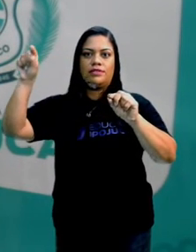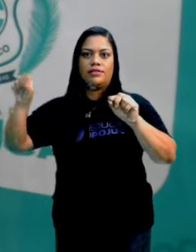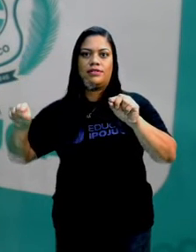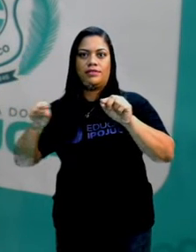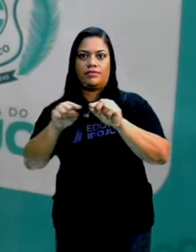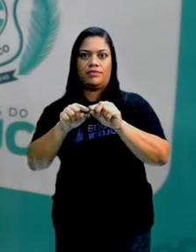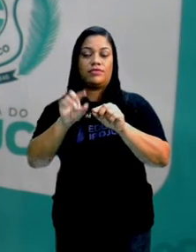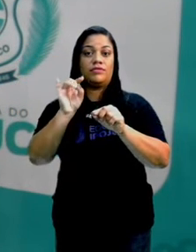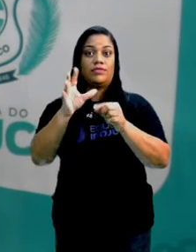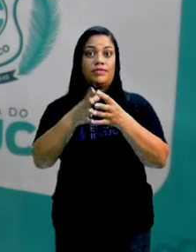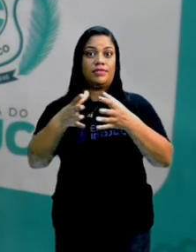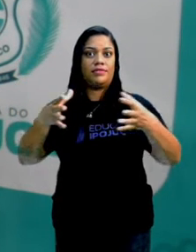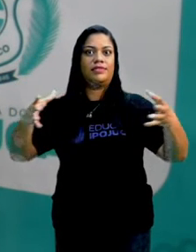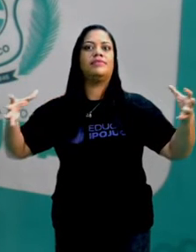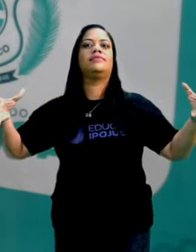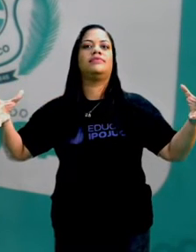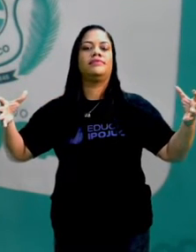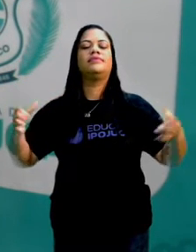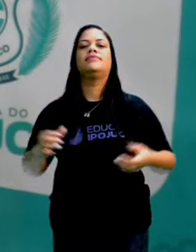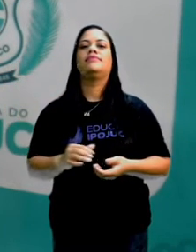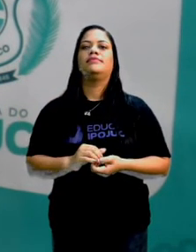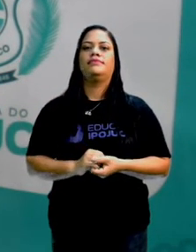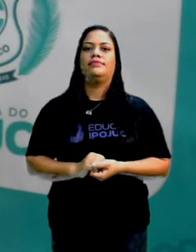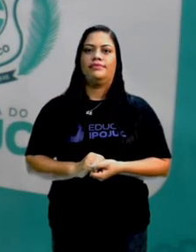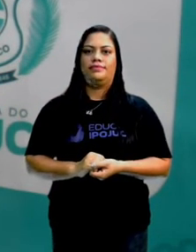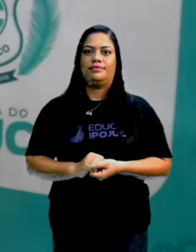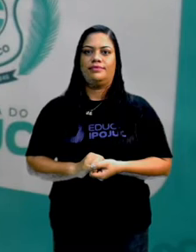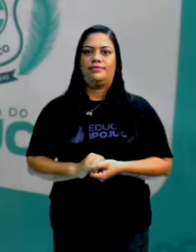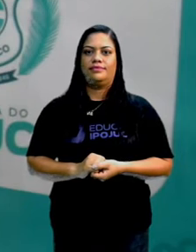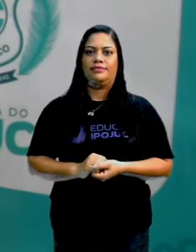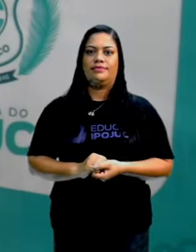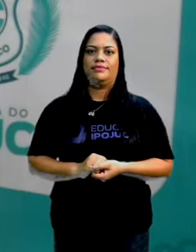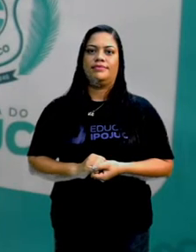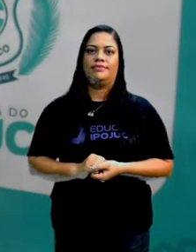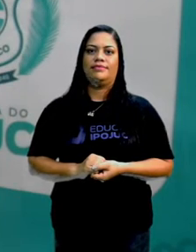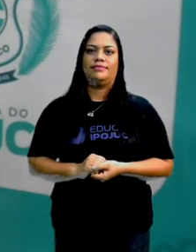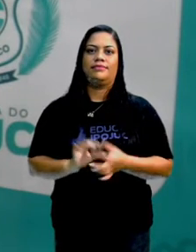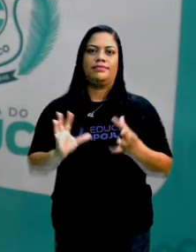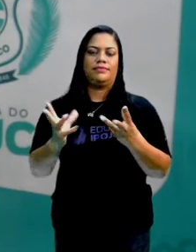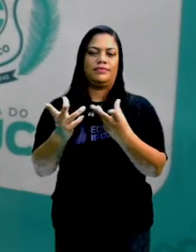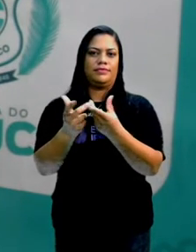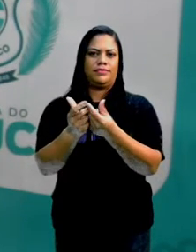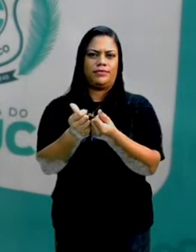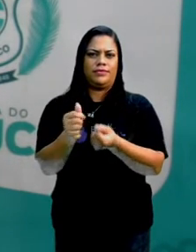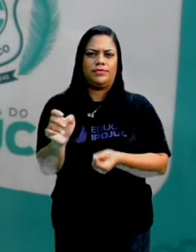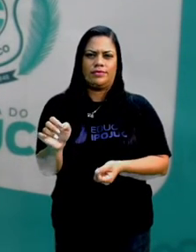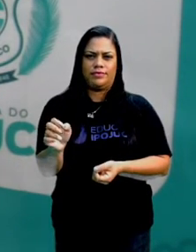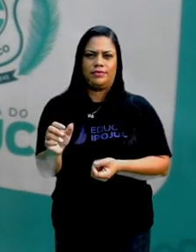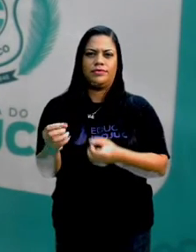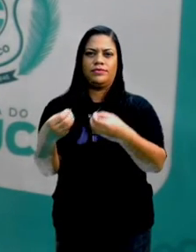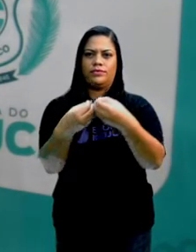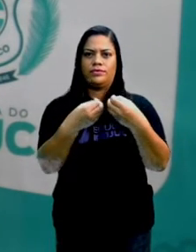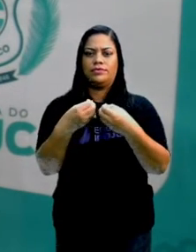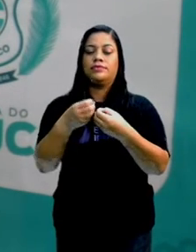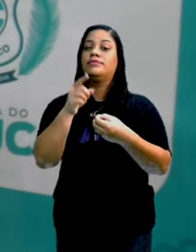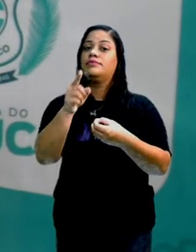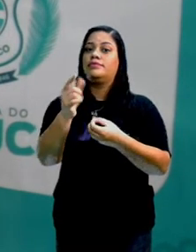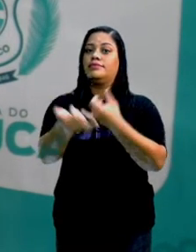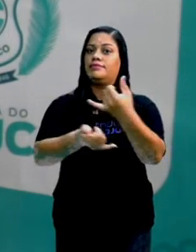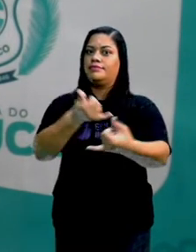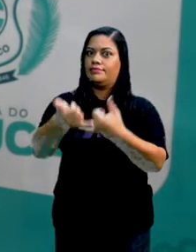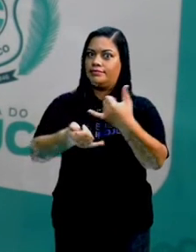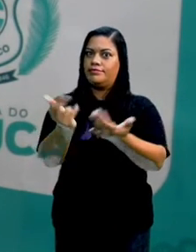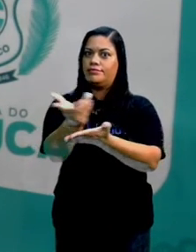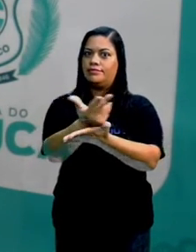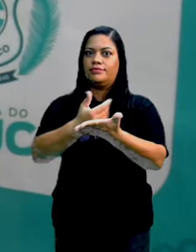retângulos são bem grandes para fazer como se fosse uma banca, colocar todas as bolinhas. Mas aqui foi um círculo